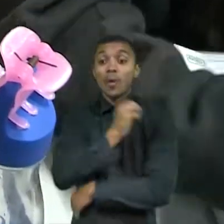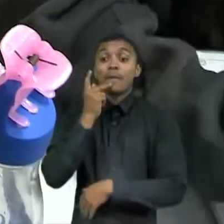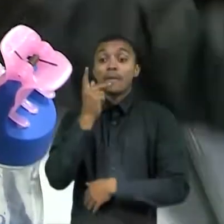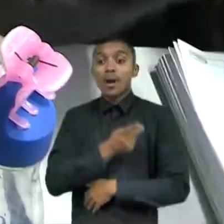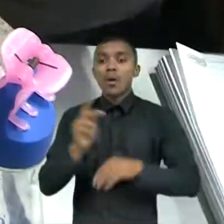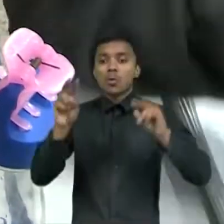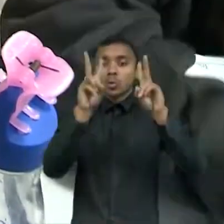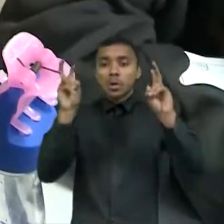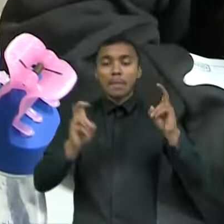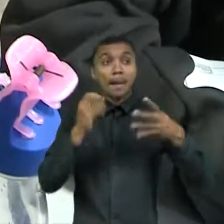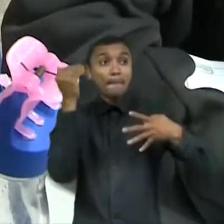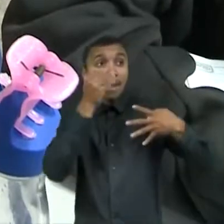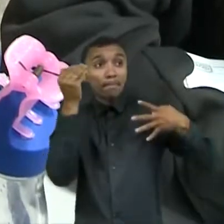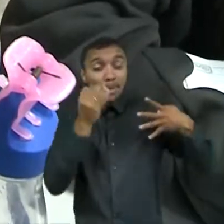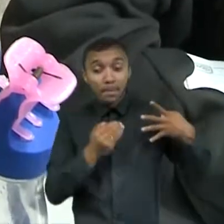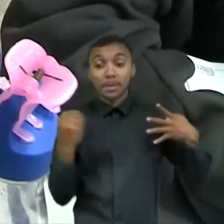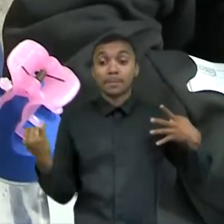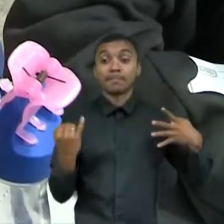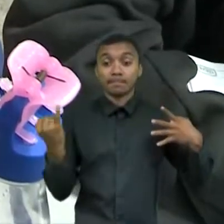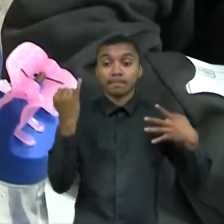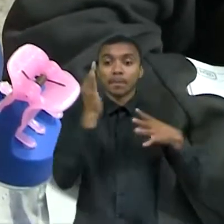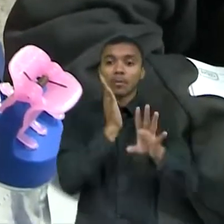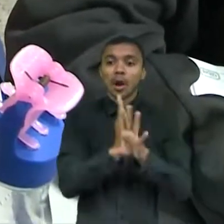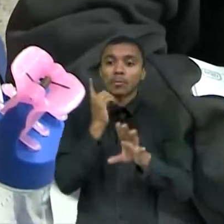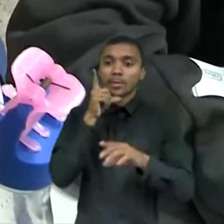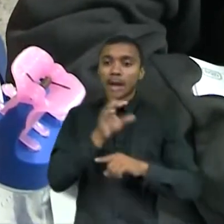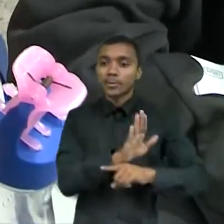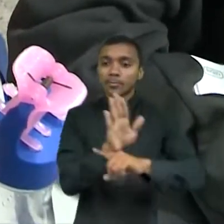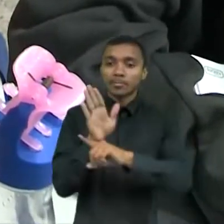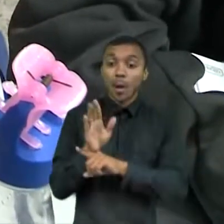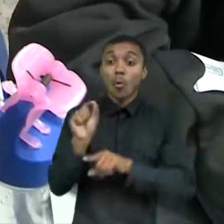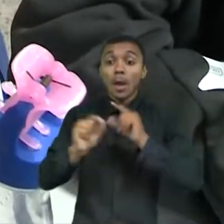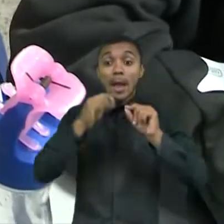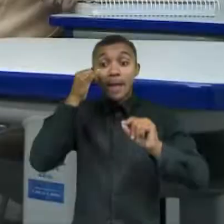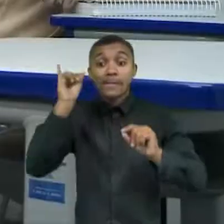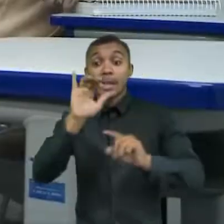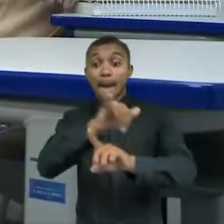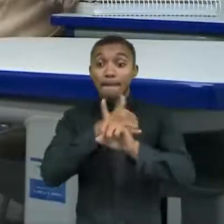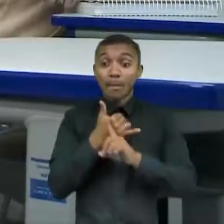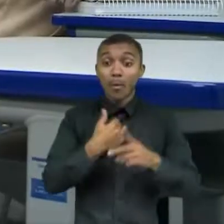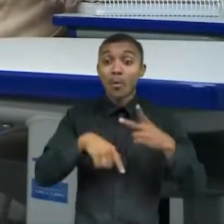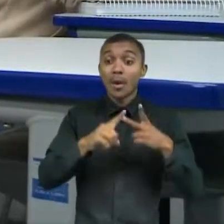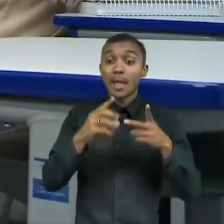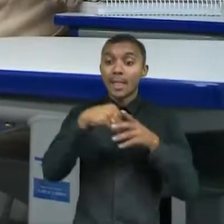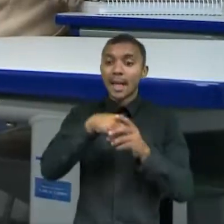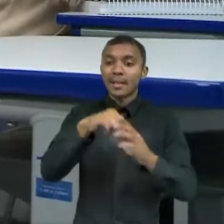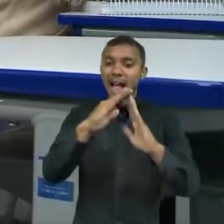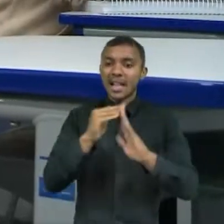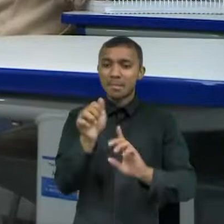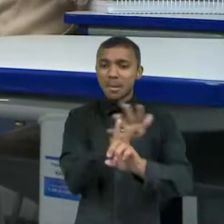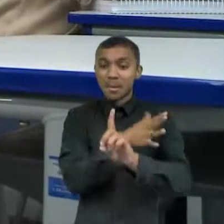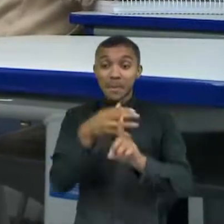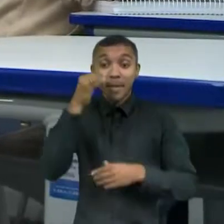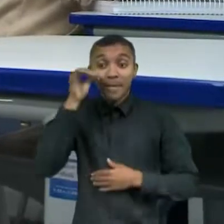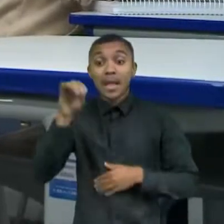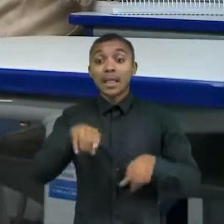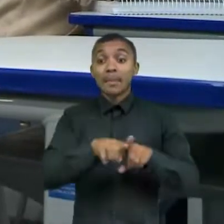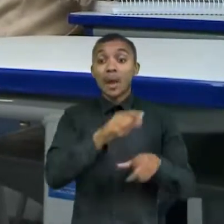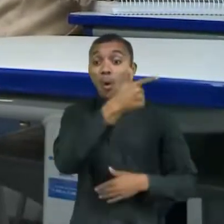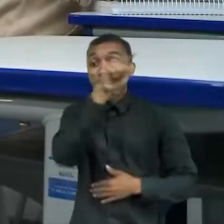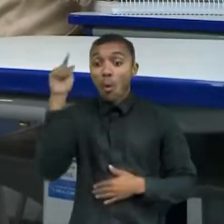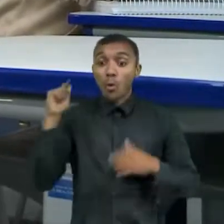importantes porque ajudam a combater o bullying, violência doméstica e outros tipos de agressões